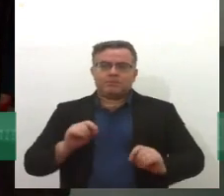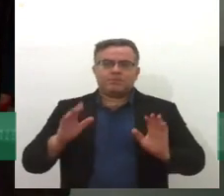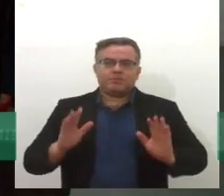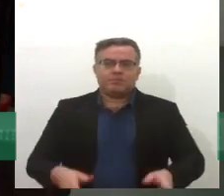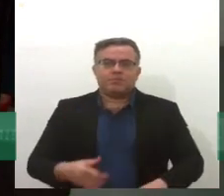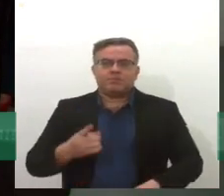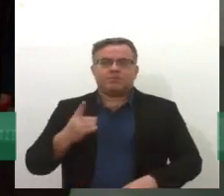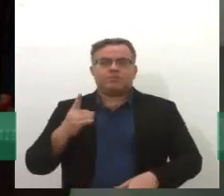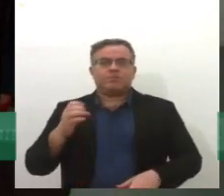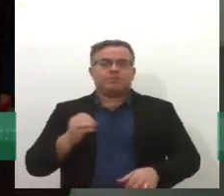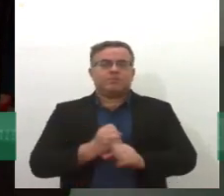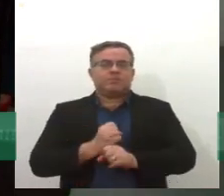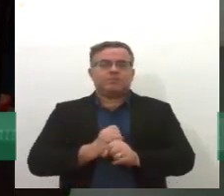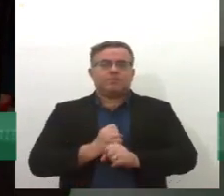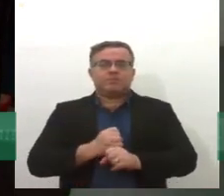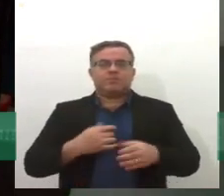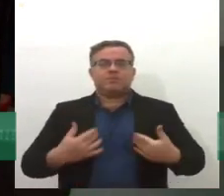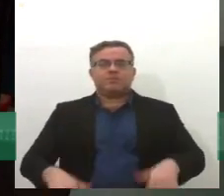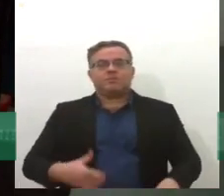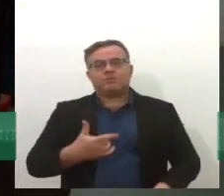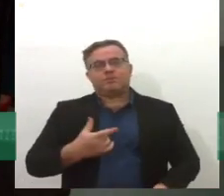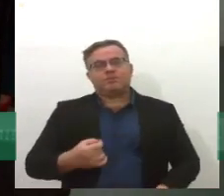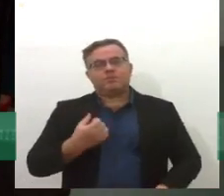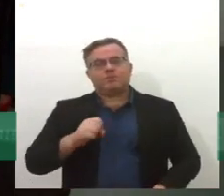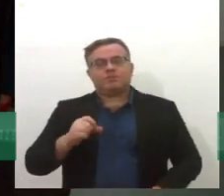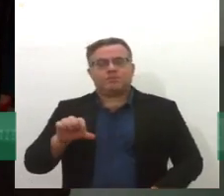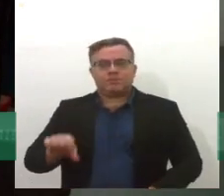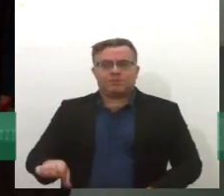portaria, né, que é uma portaria 3089 de 2011.